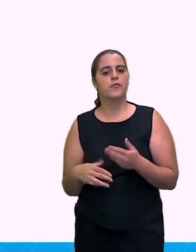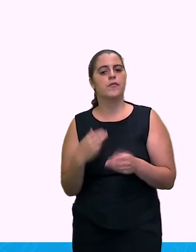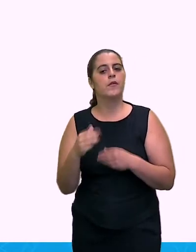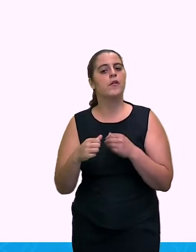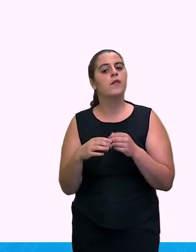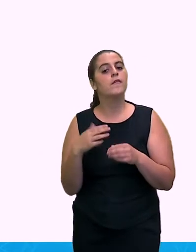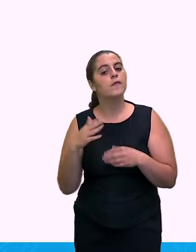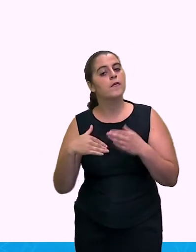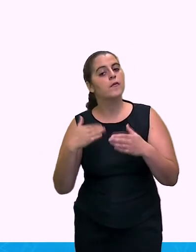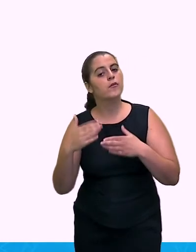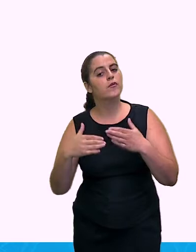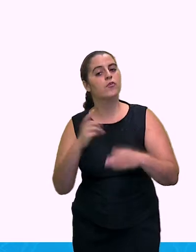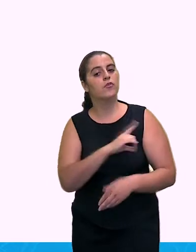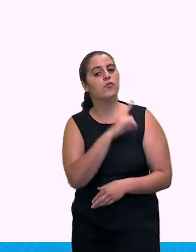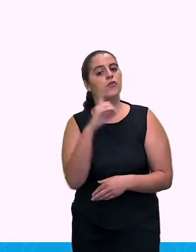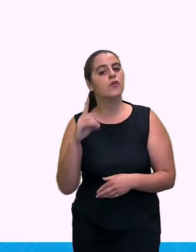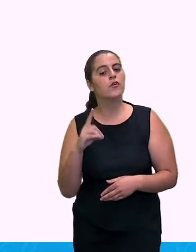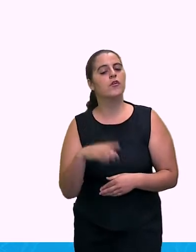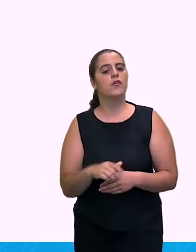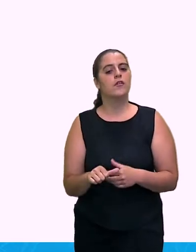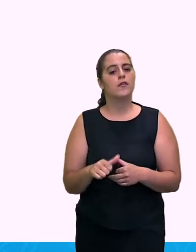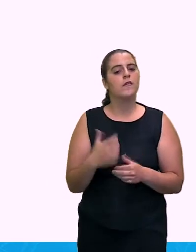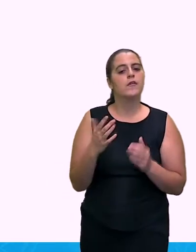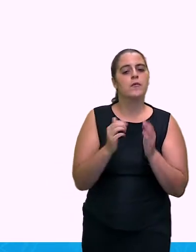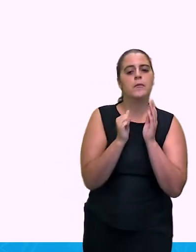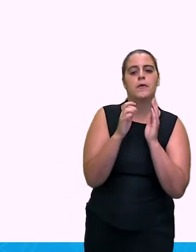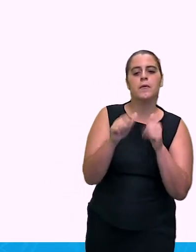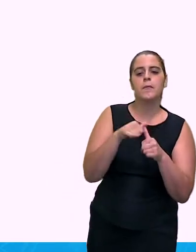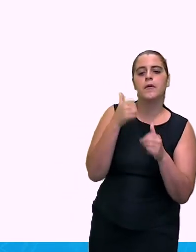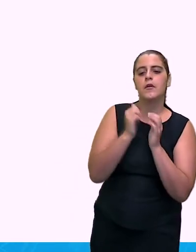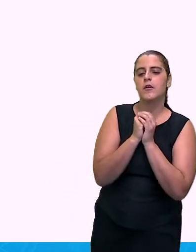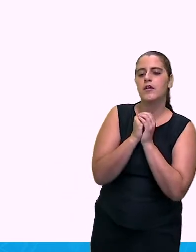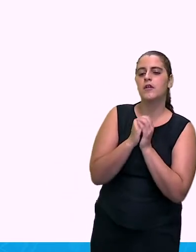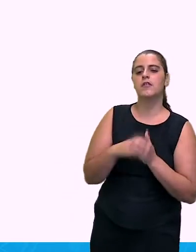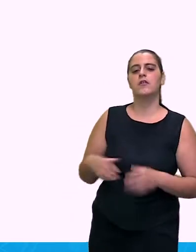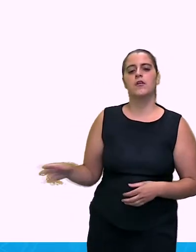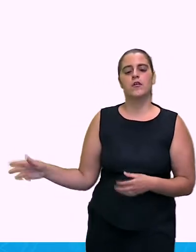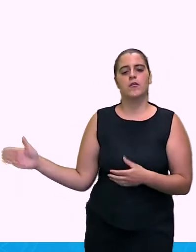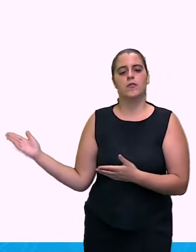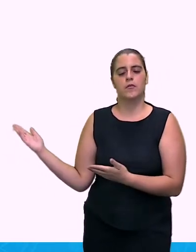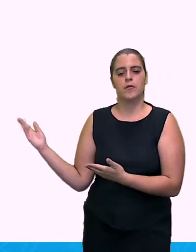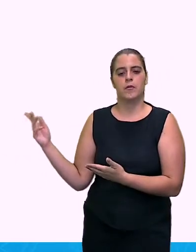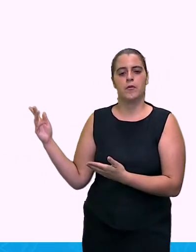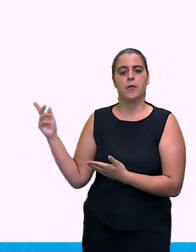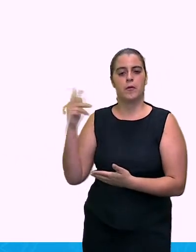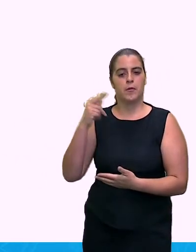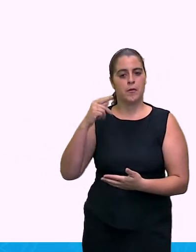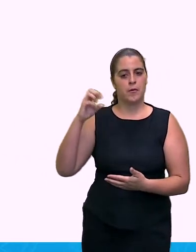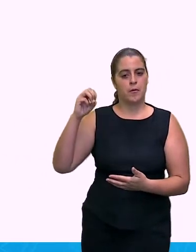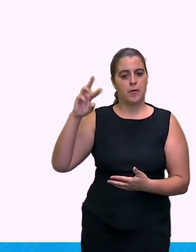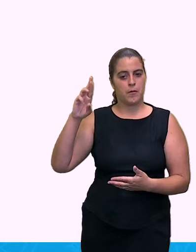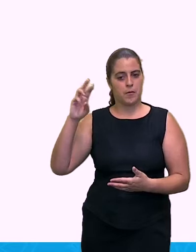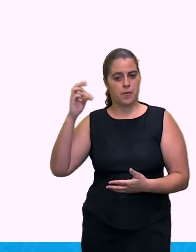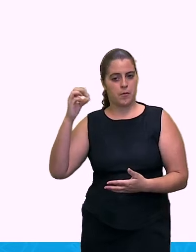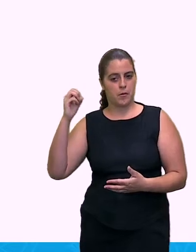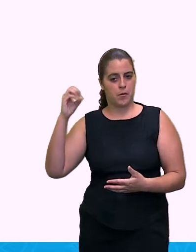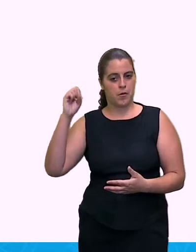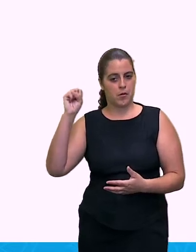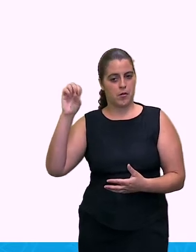realizaram a primeira missa. E eu trouxe essa foto pra vocês. Memorial da primeira missa em Porto Seguro, na Bahia.